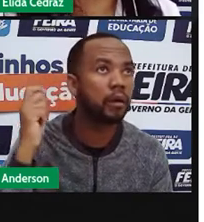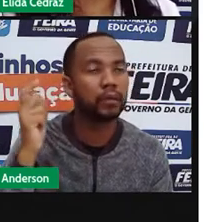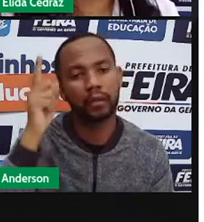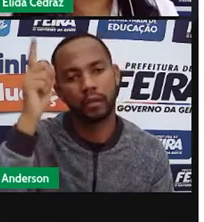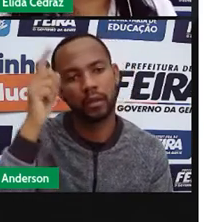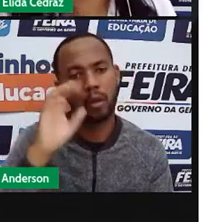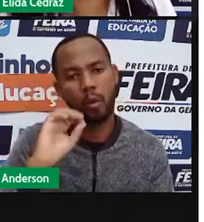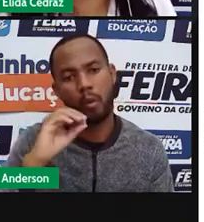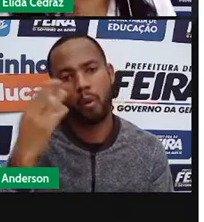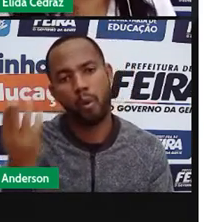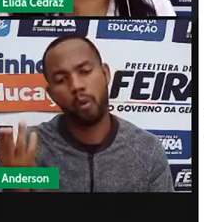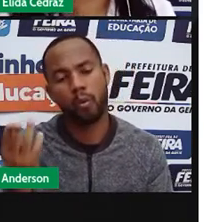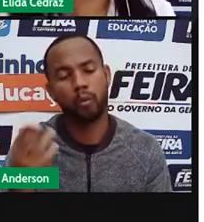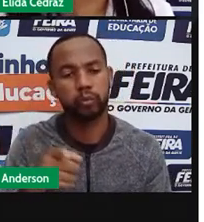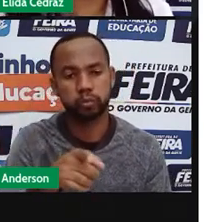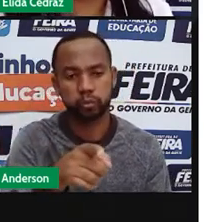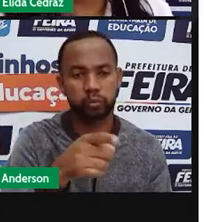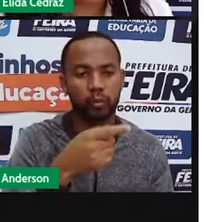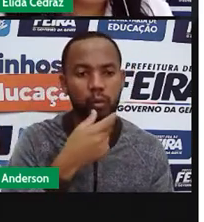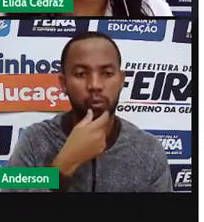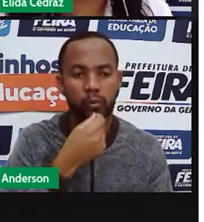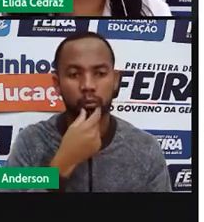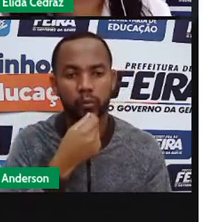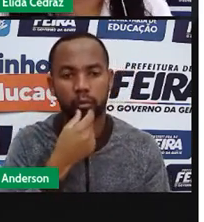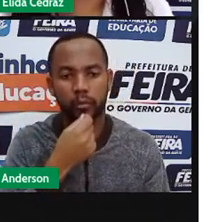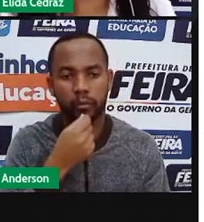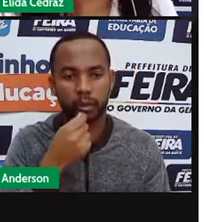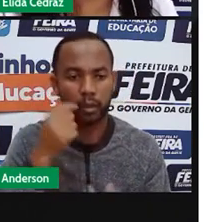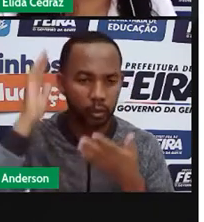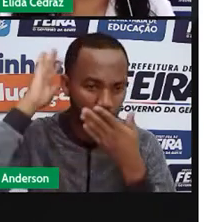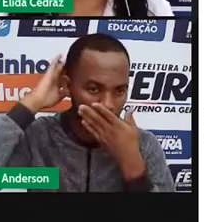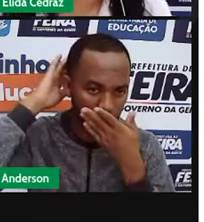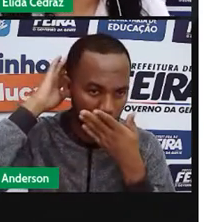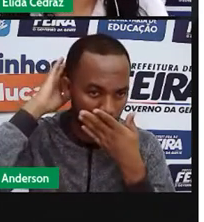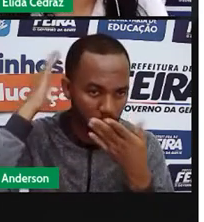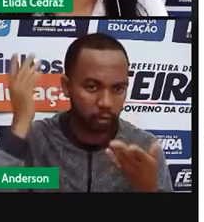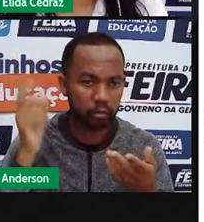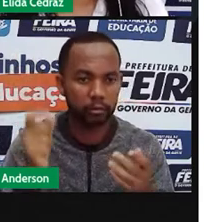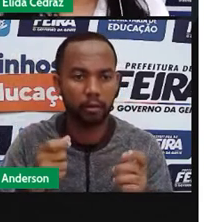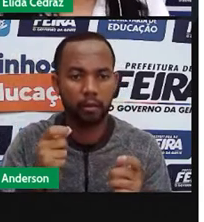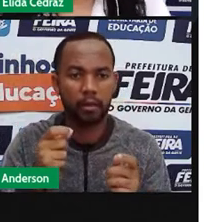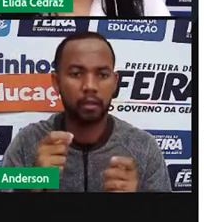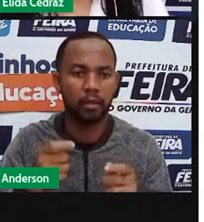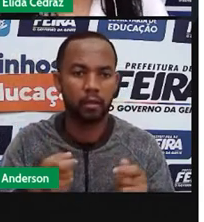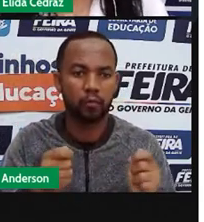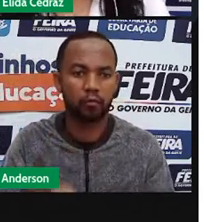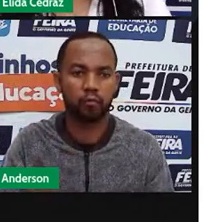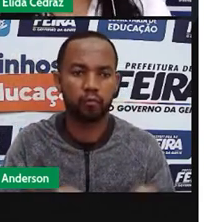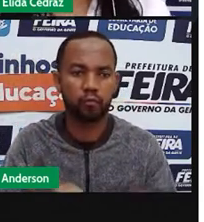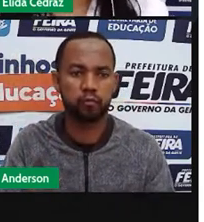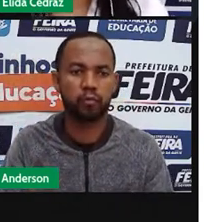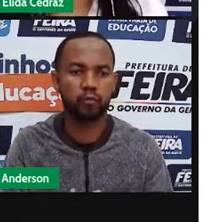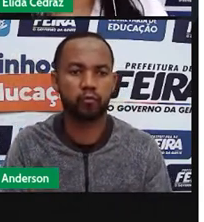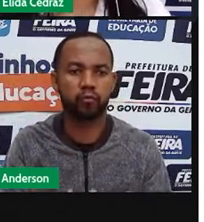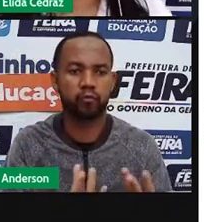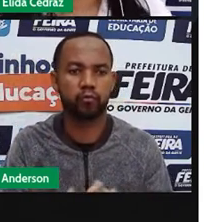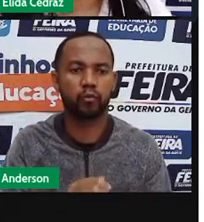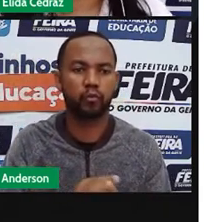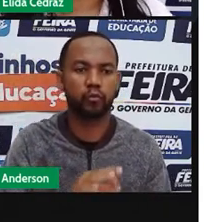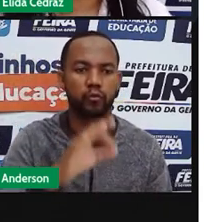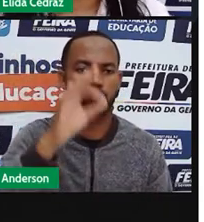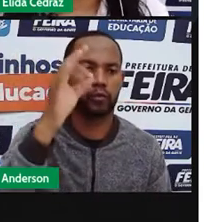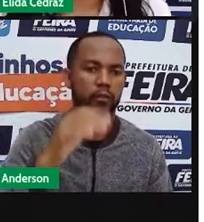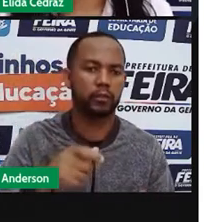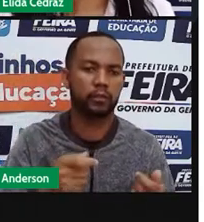o sinal de fumaça, como você vê a imagem do índio, para chamar a atenção dos povos que estavam ao